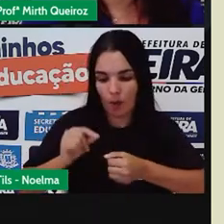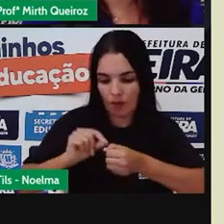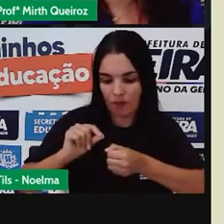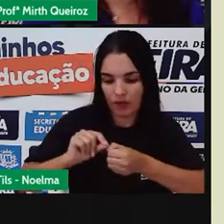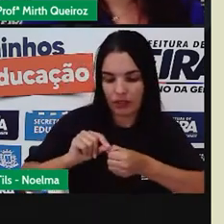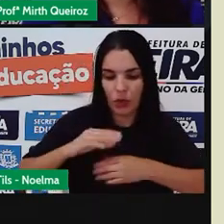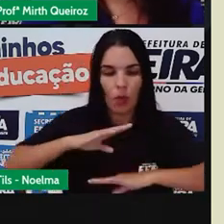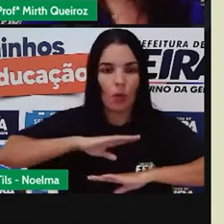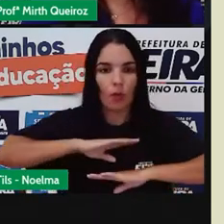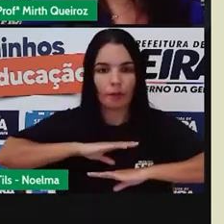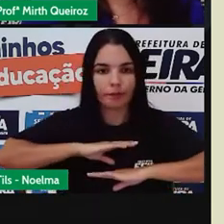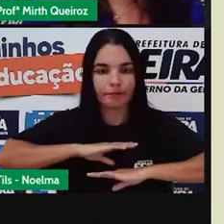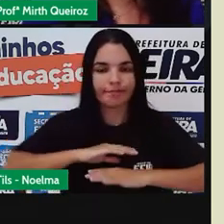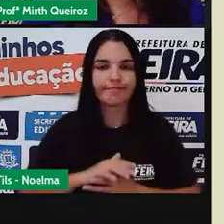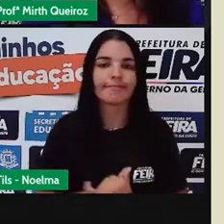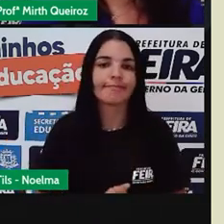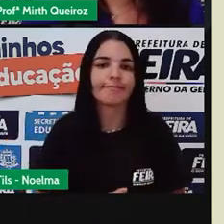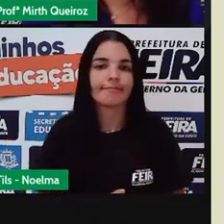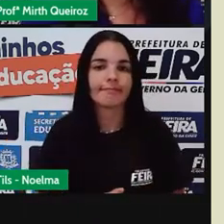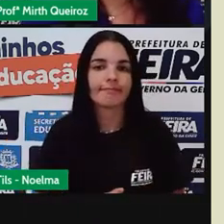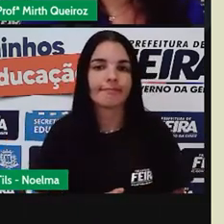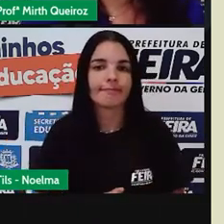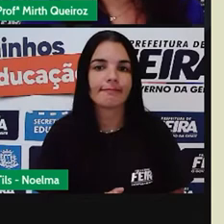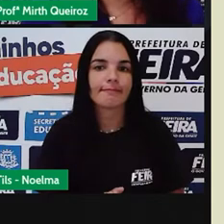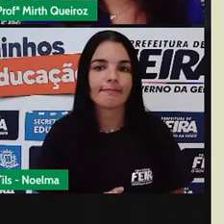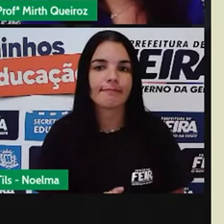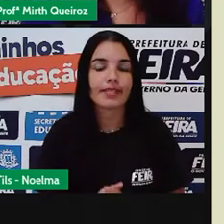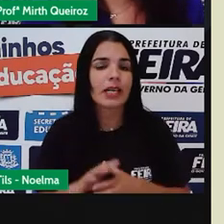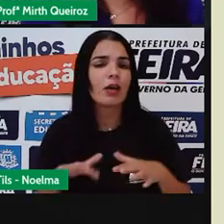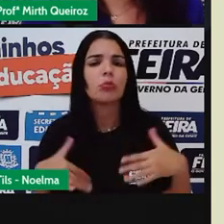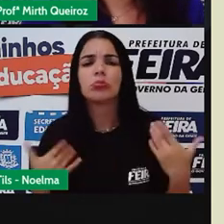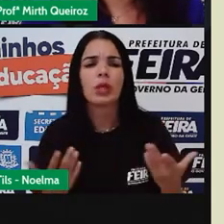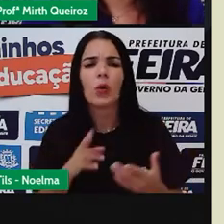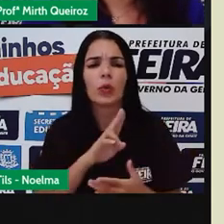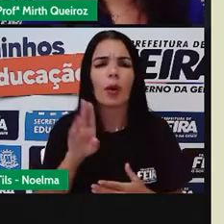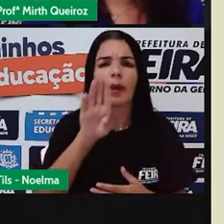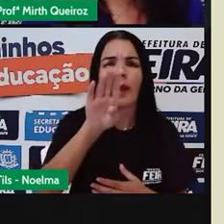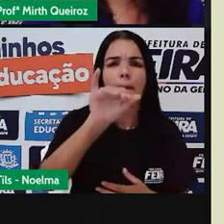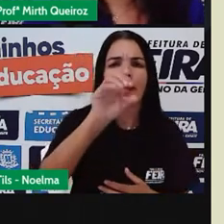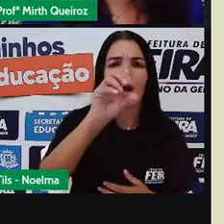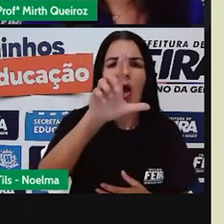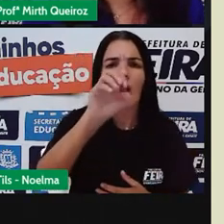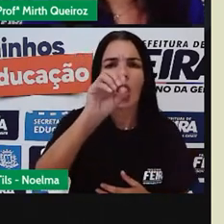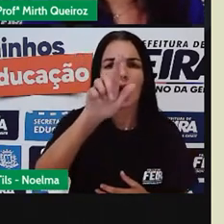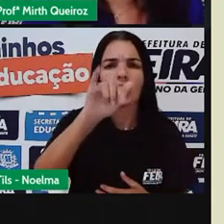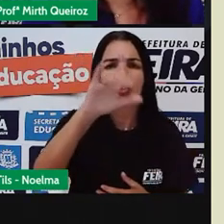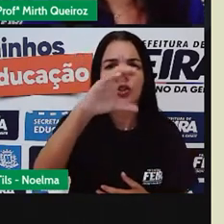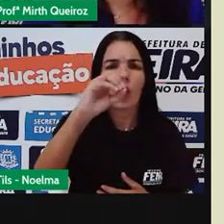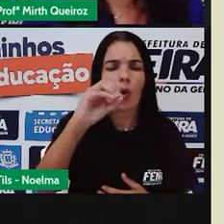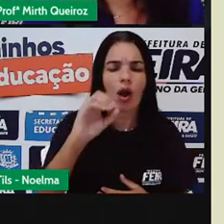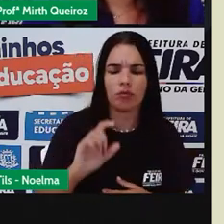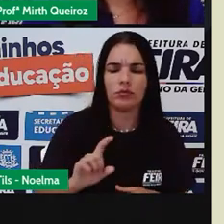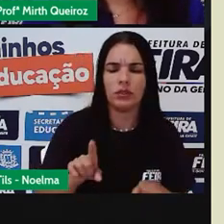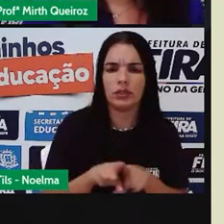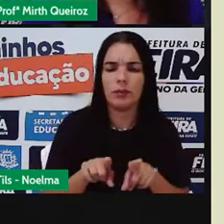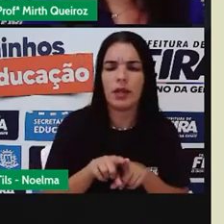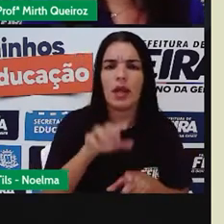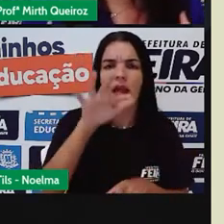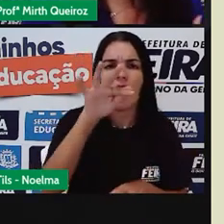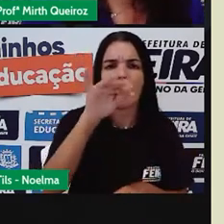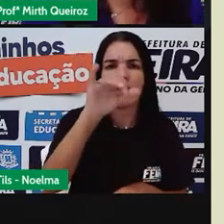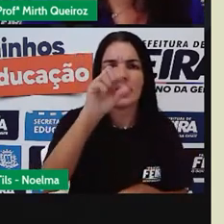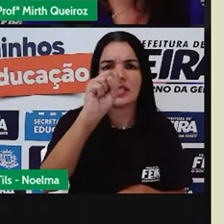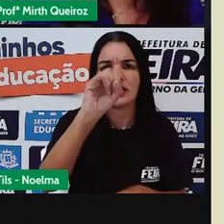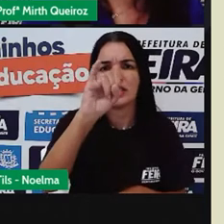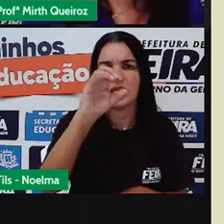nosso corpo, certo? Então, que que é biológico e fisiológico? Qual a diferença, então? Qual é, por exemplo, o nosso próprio coração? O